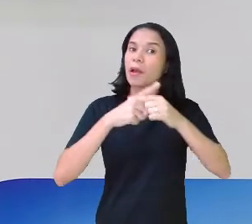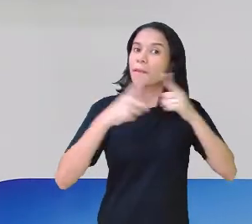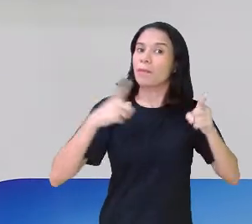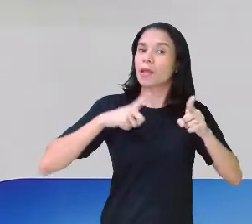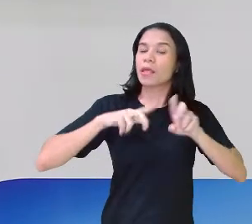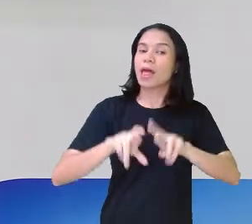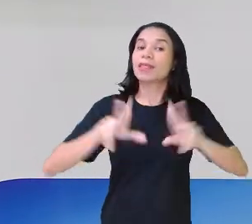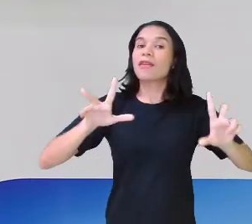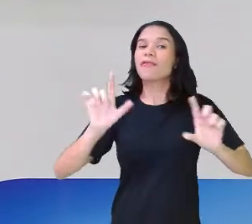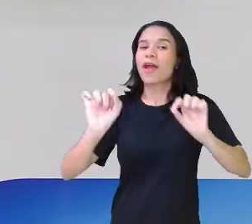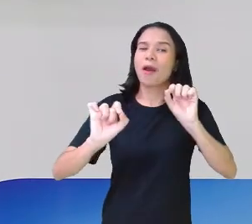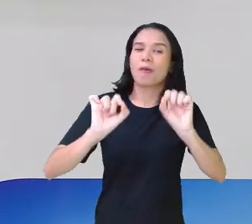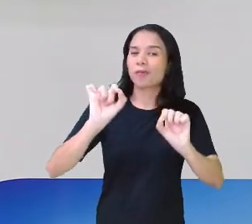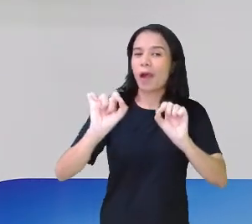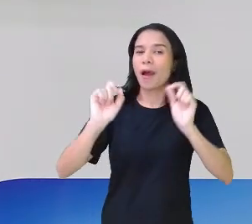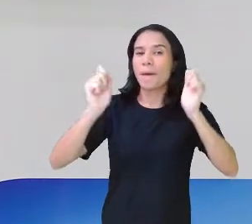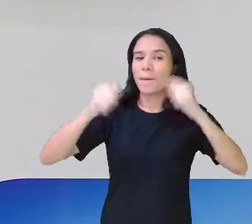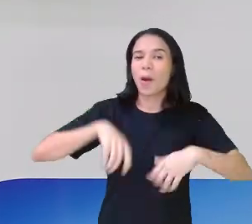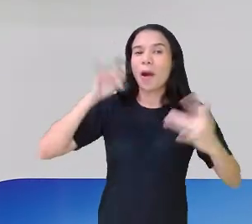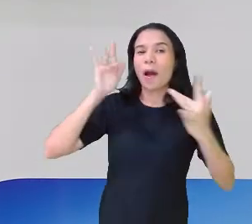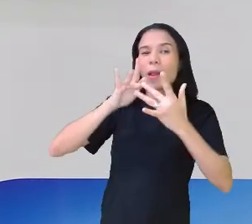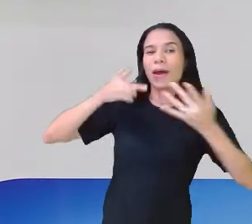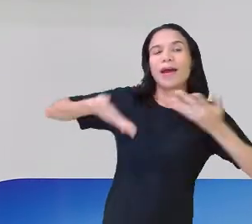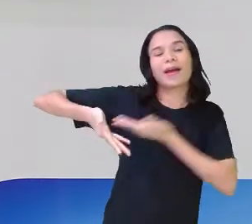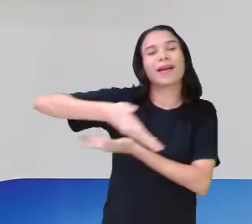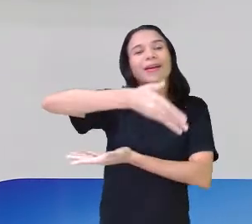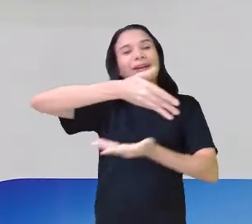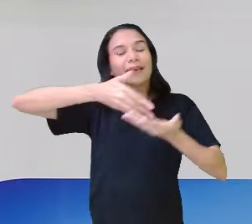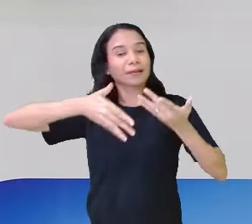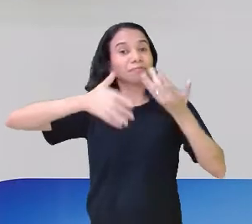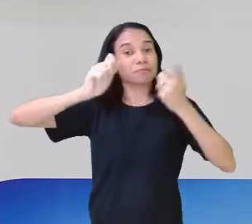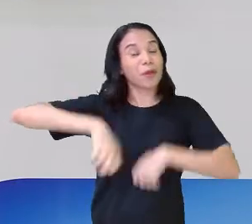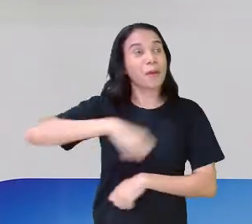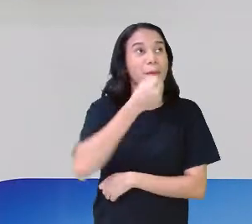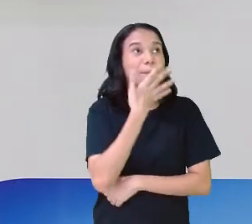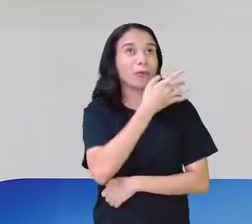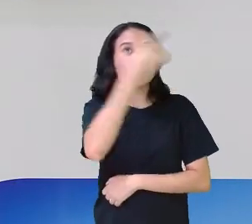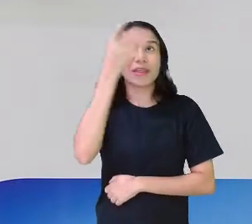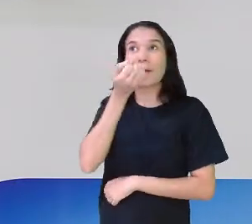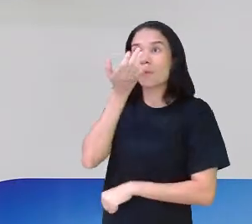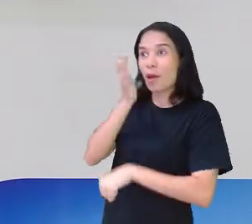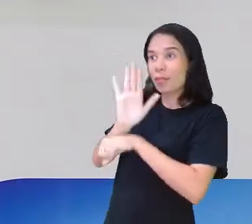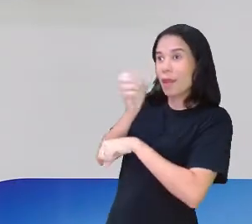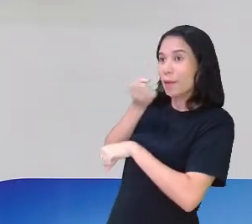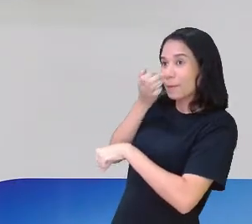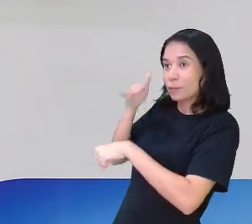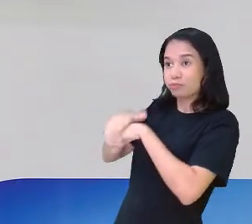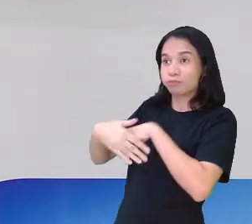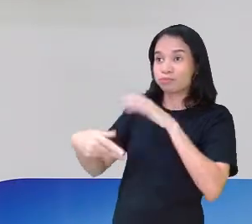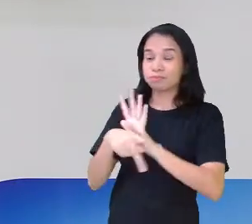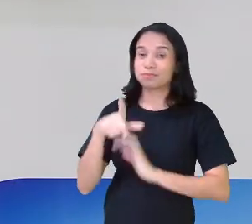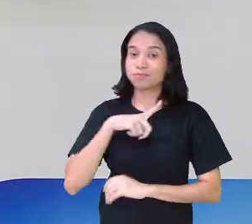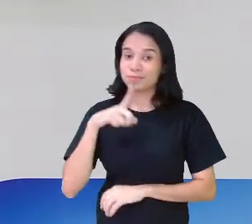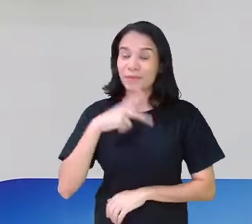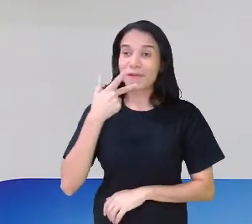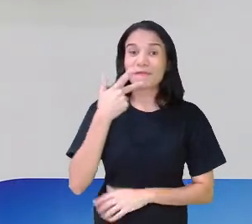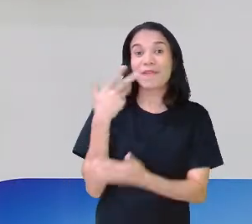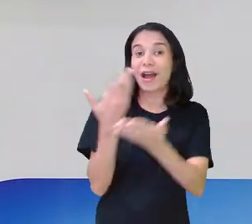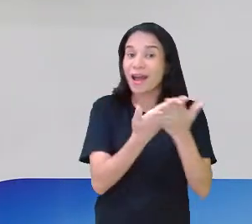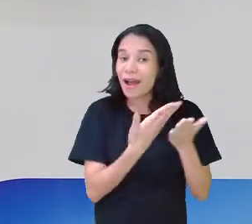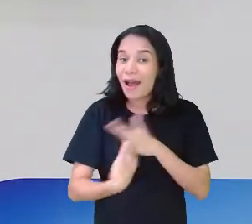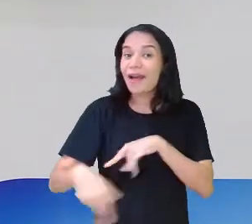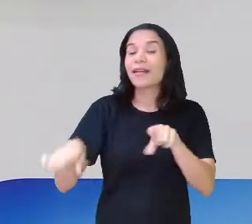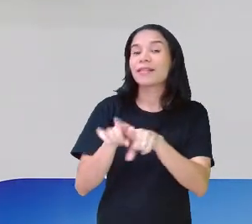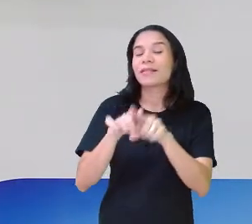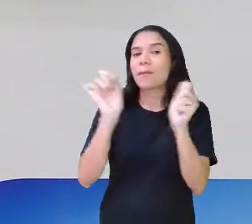diferencial. Você vai poder interagir, mandar o seu bom dia, boa tarde, boa noite, enfim. Comentar a aula,